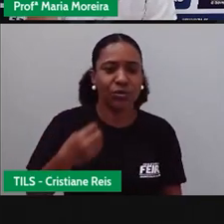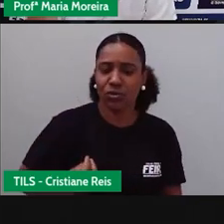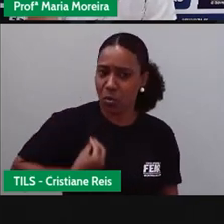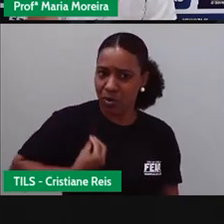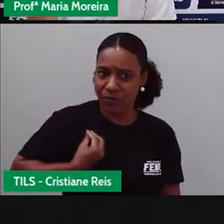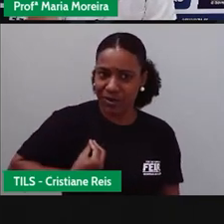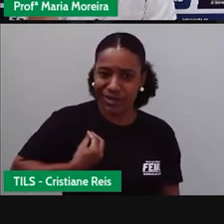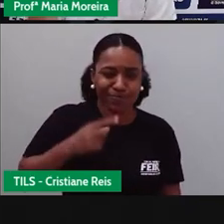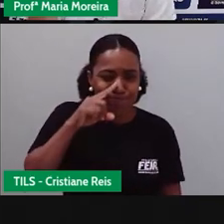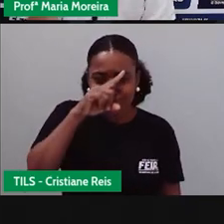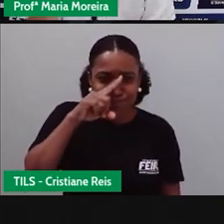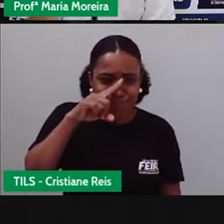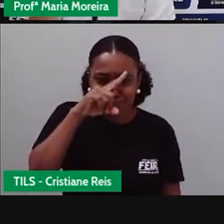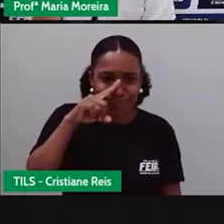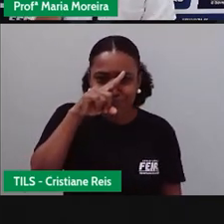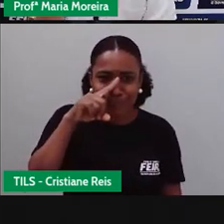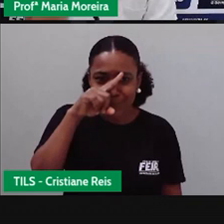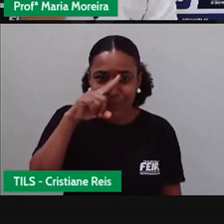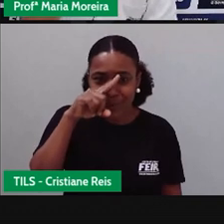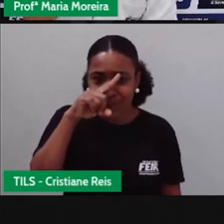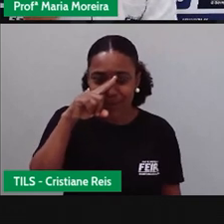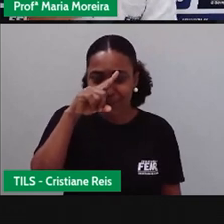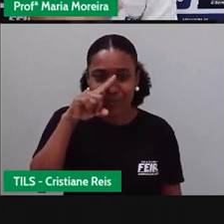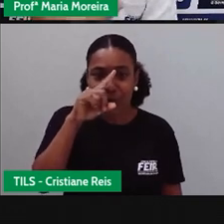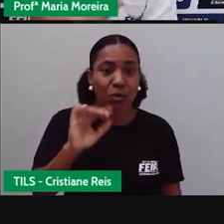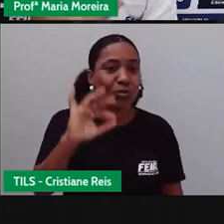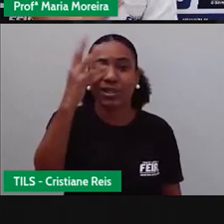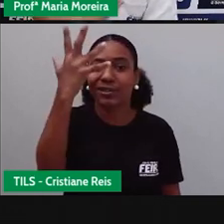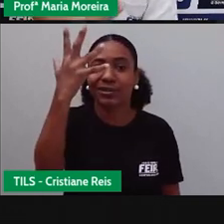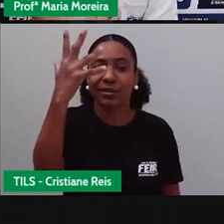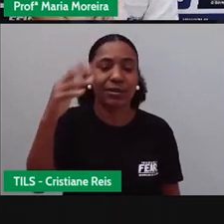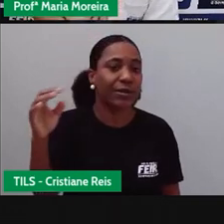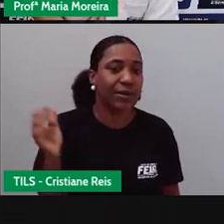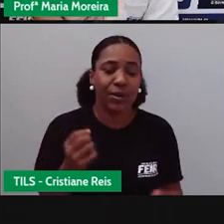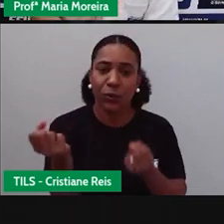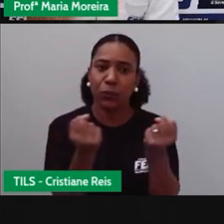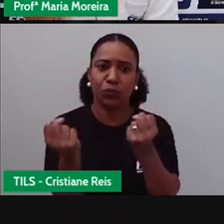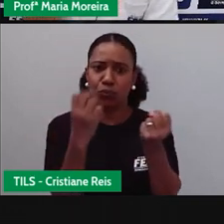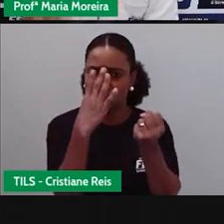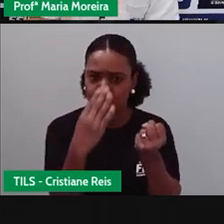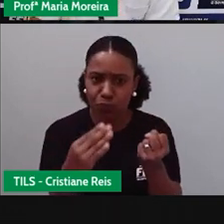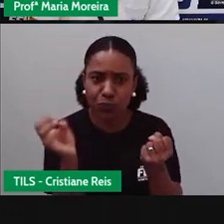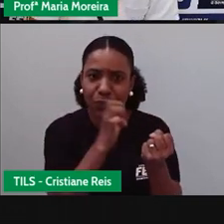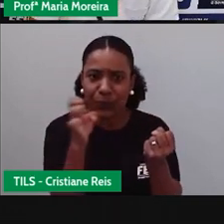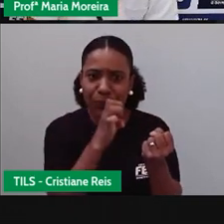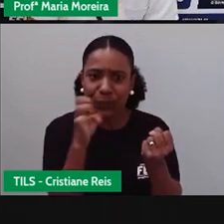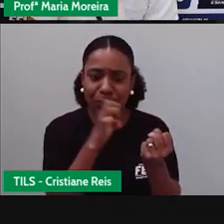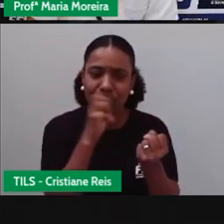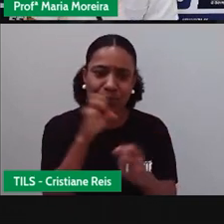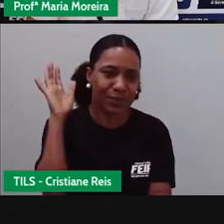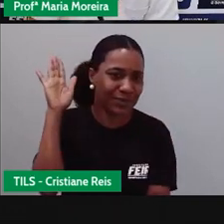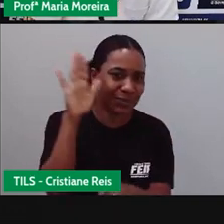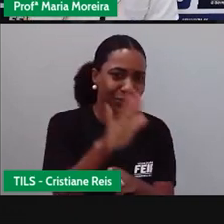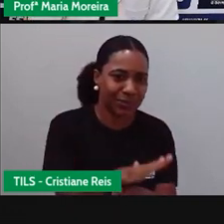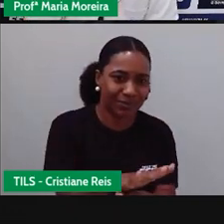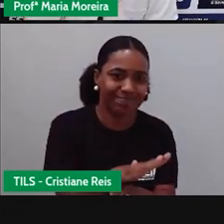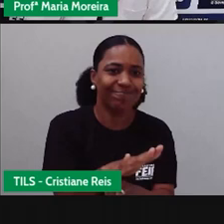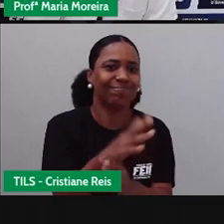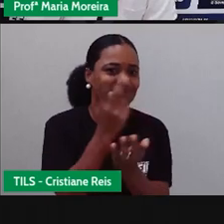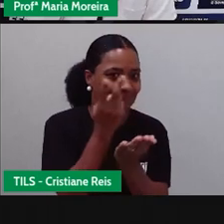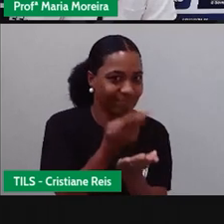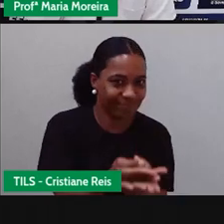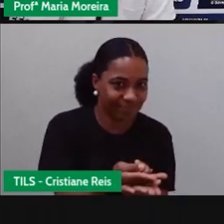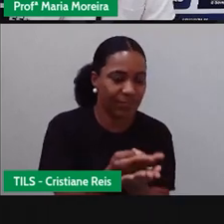perigo. Não é isso? E uma ambulância chega. Obviamente, te dá aquele alívio, né? Poxa, vou ter um socorro aqui agora.